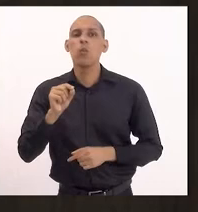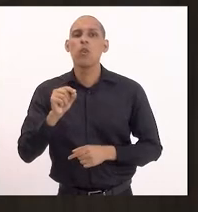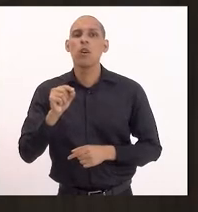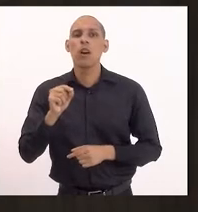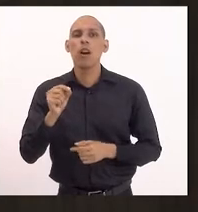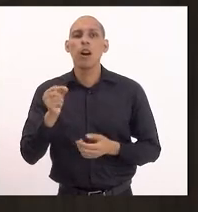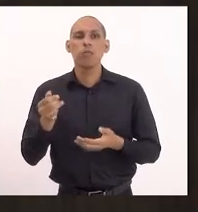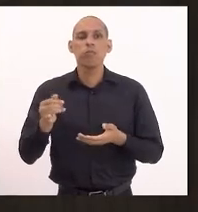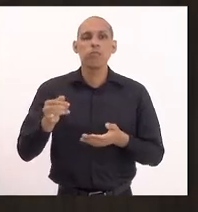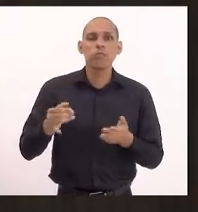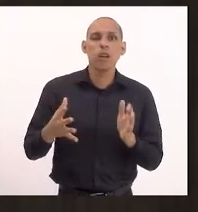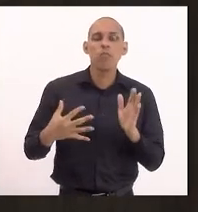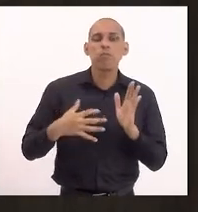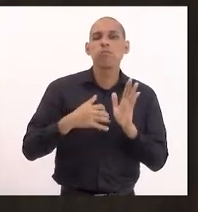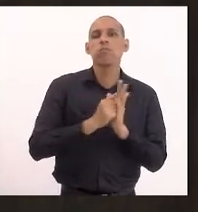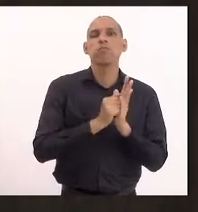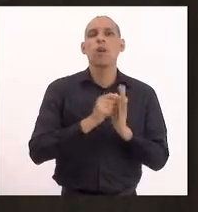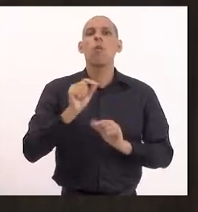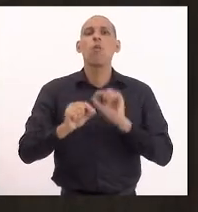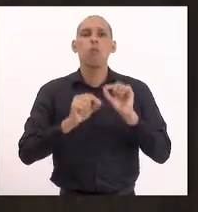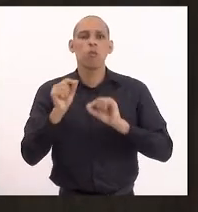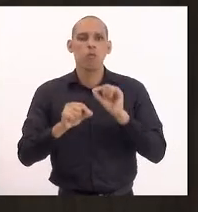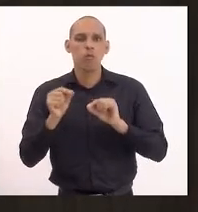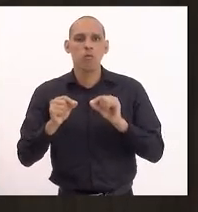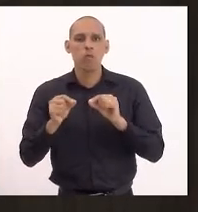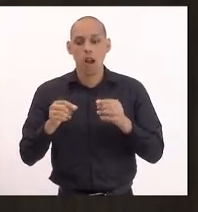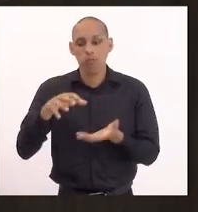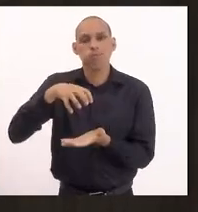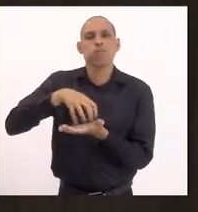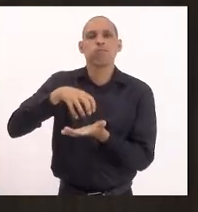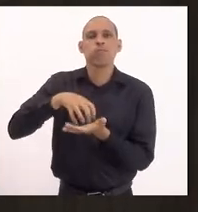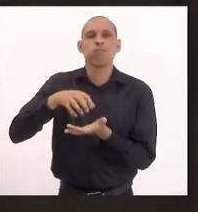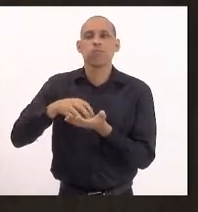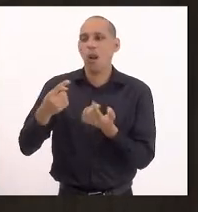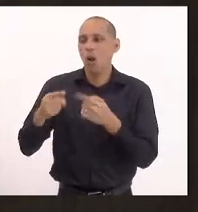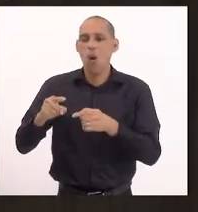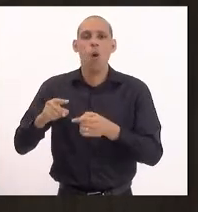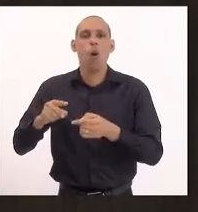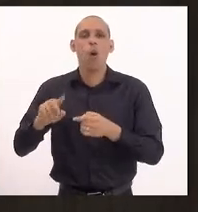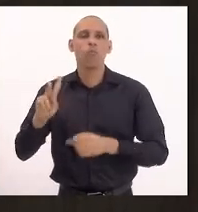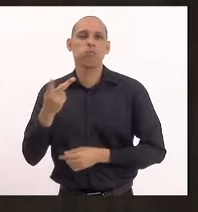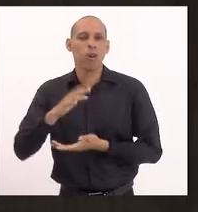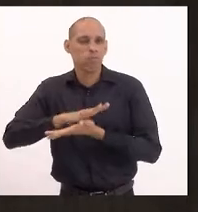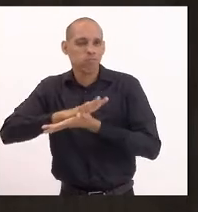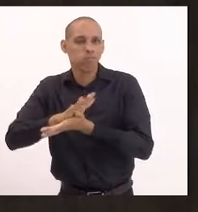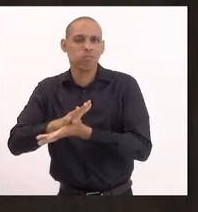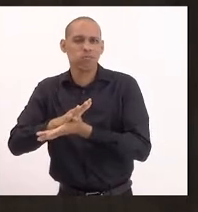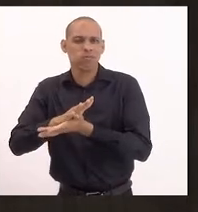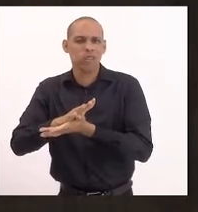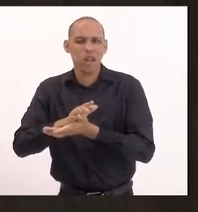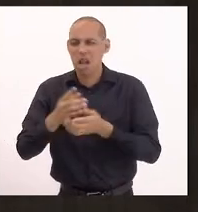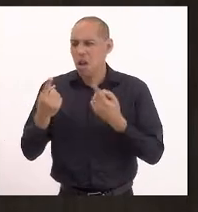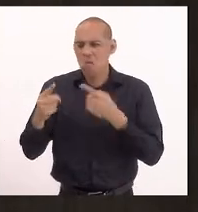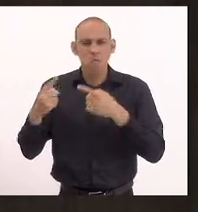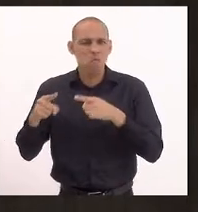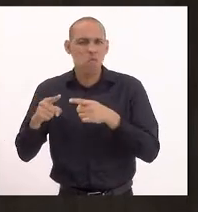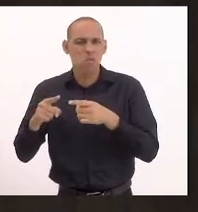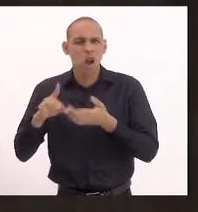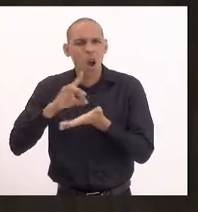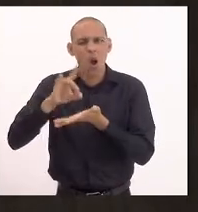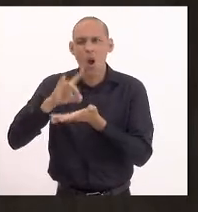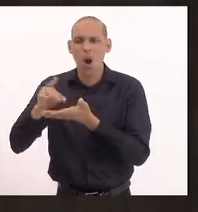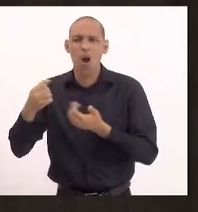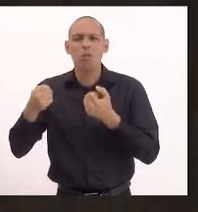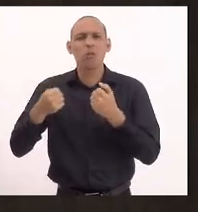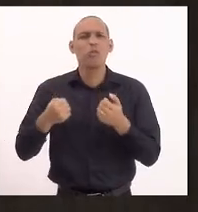centro de combate à homofobia no município de Miracema. Alguém que luta contra a gente tentar combater o ódio, combater a